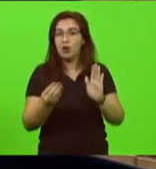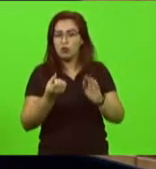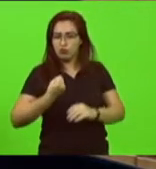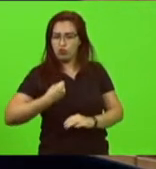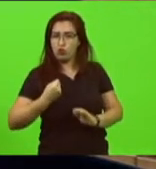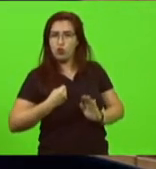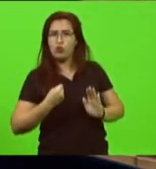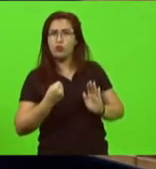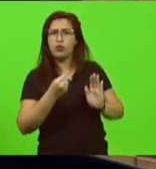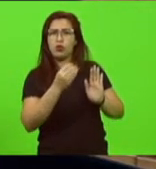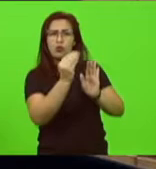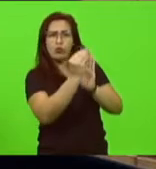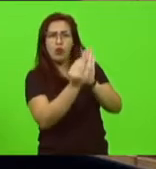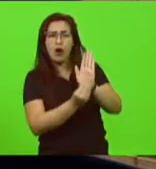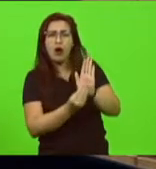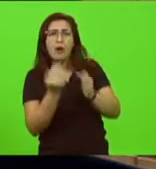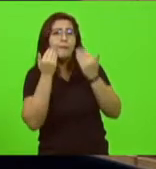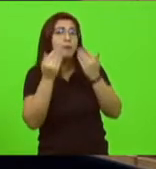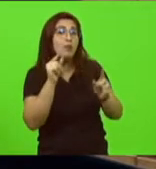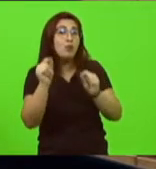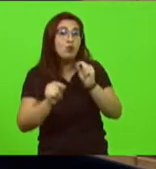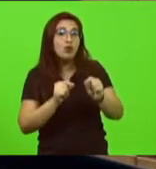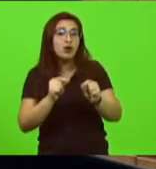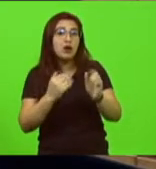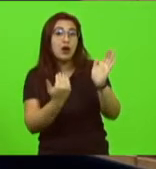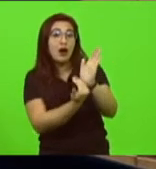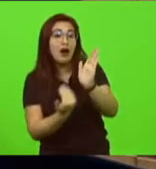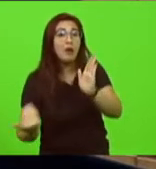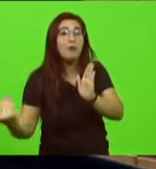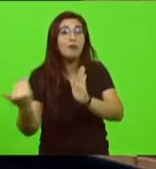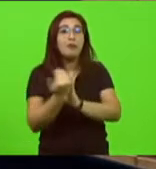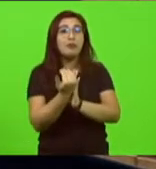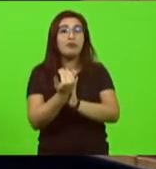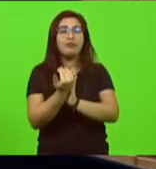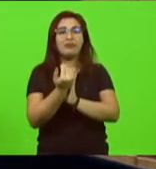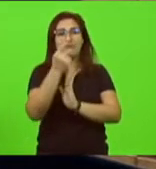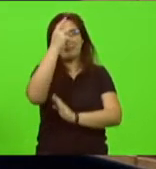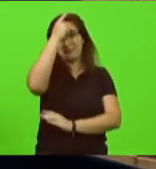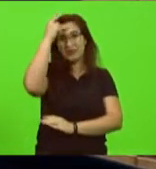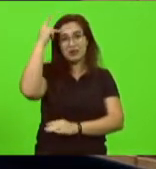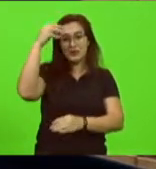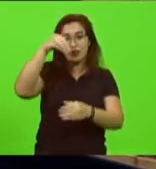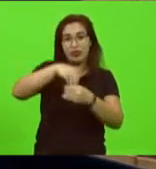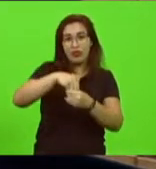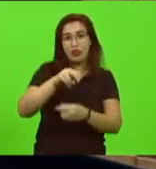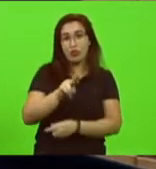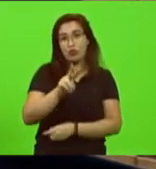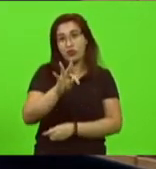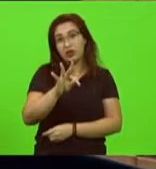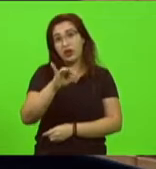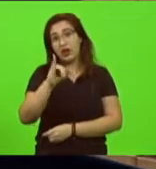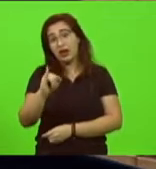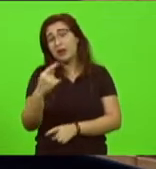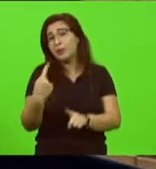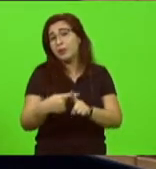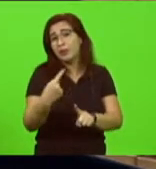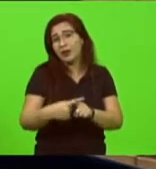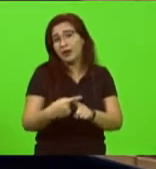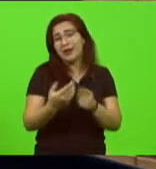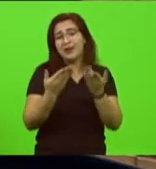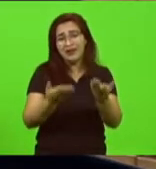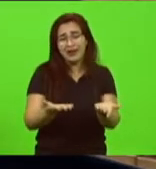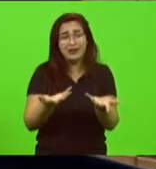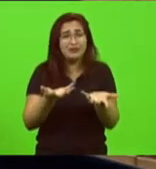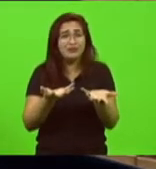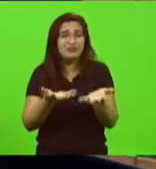o aumento das internações e lotações na UTI na rede pública já começa a preocupar porque nós temos um